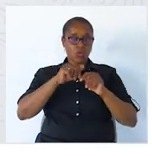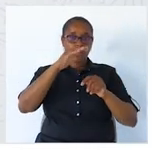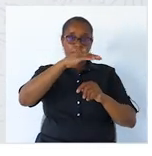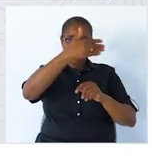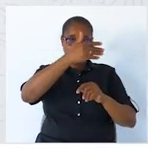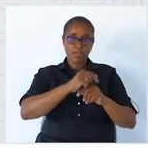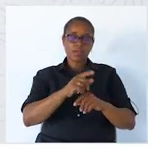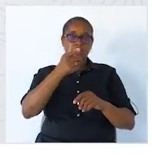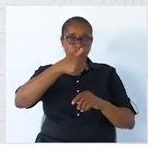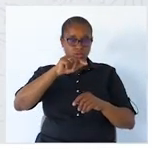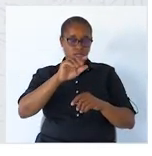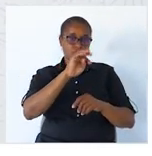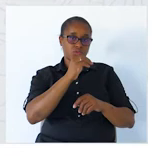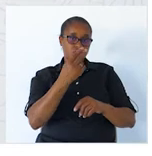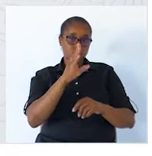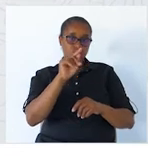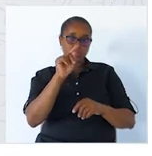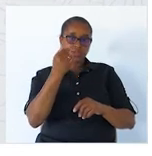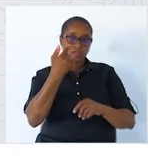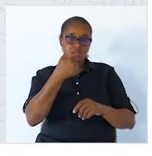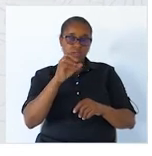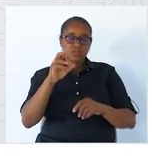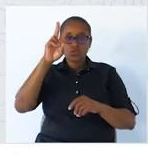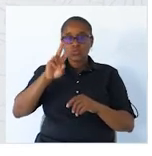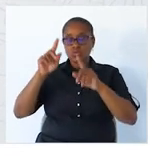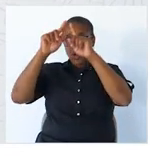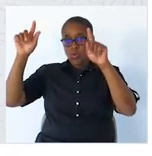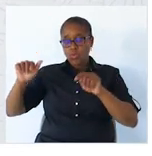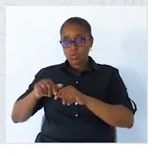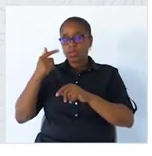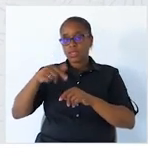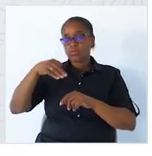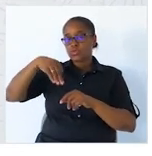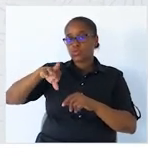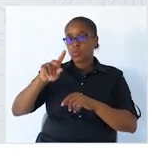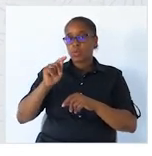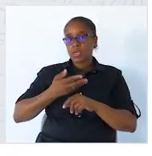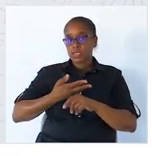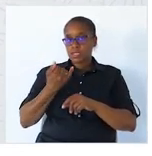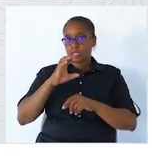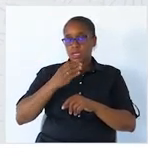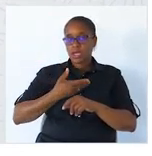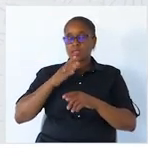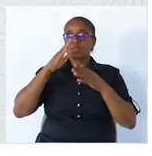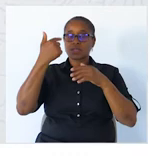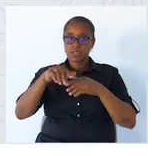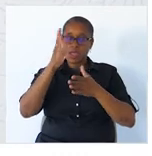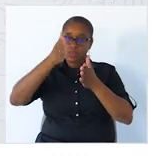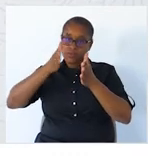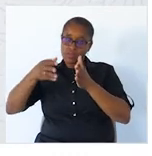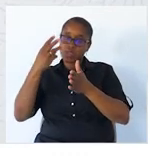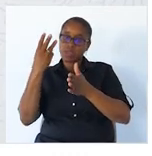coluna, nós temos sujeito. Na segunda coluna, nós temos o predicado, que depois está dividido em três colunas.